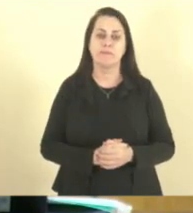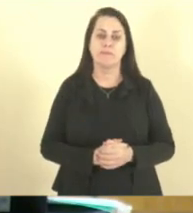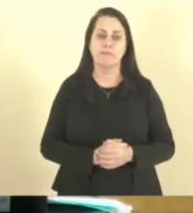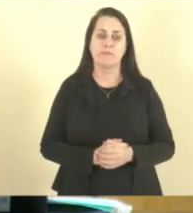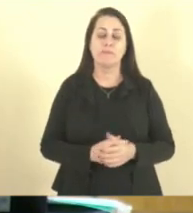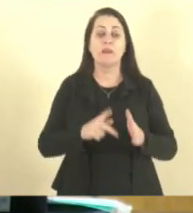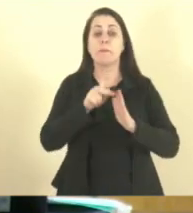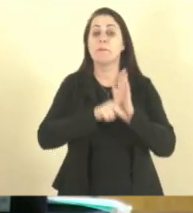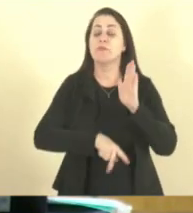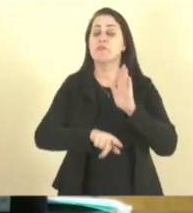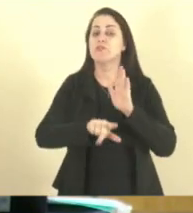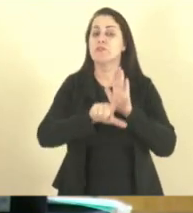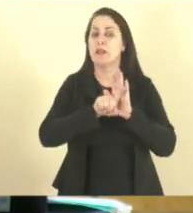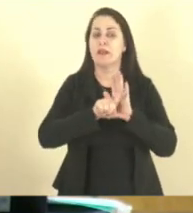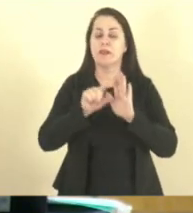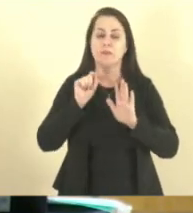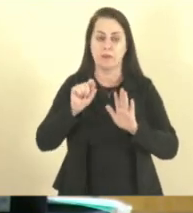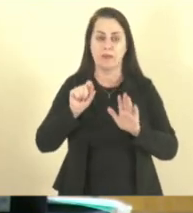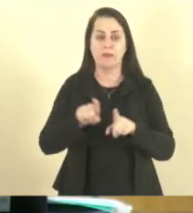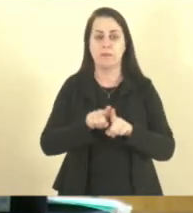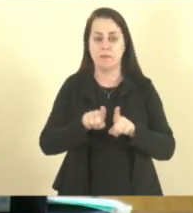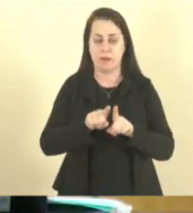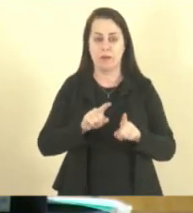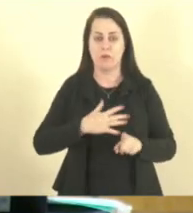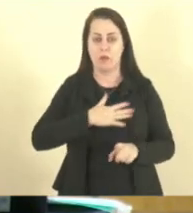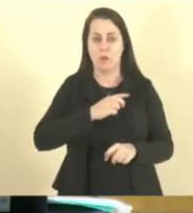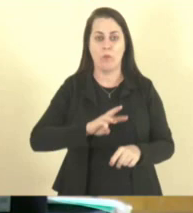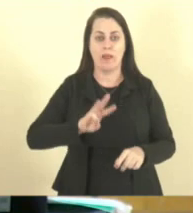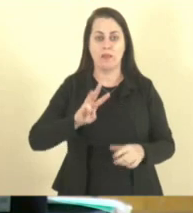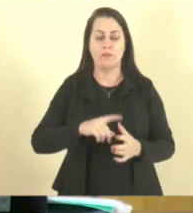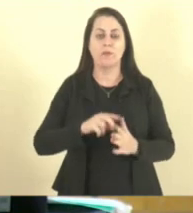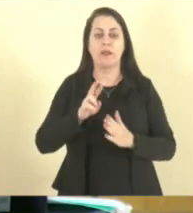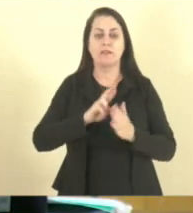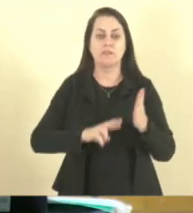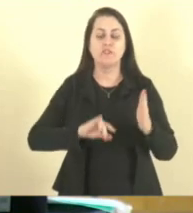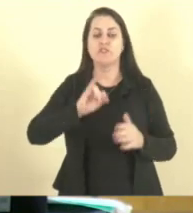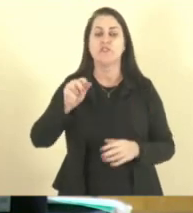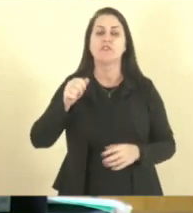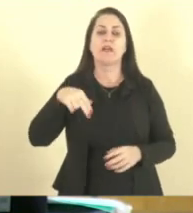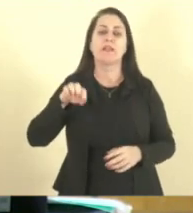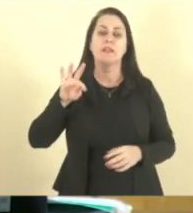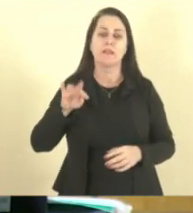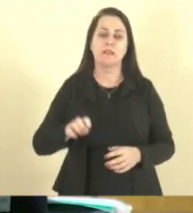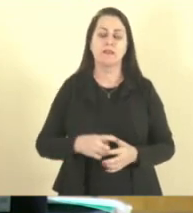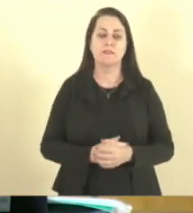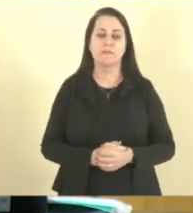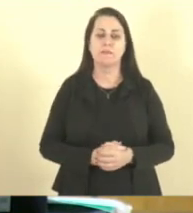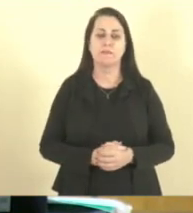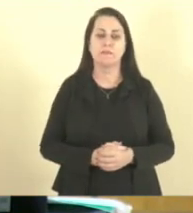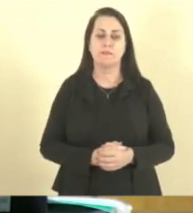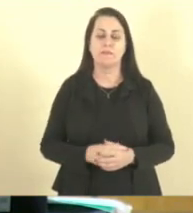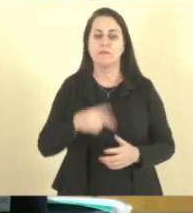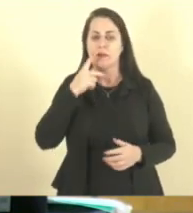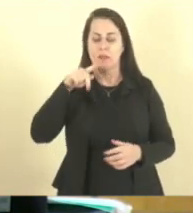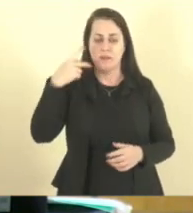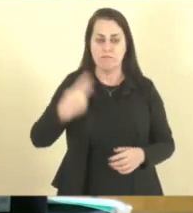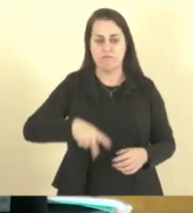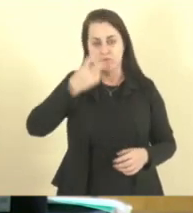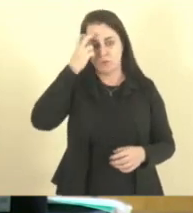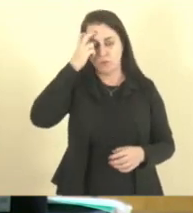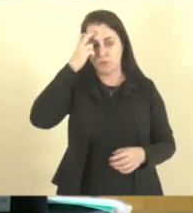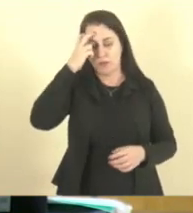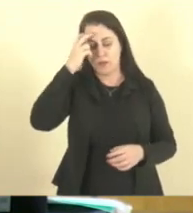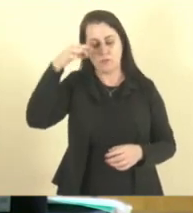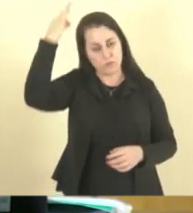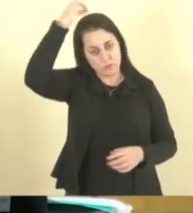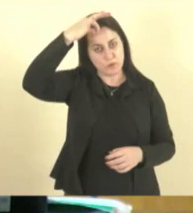Projeto de lei também do coronel Elton, que é a relatora, deputada Janete, que declara patrimônio cultural e material do